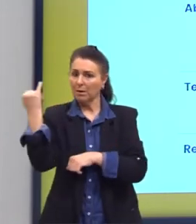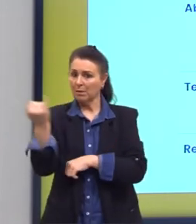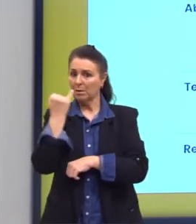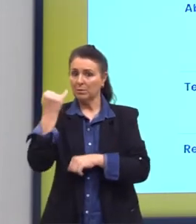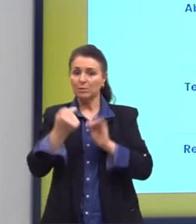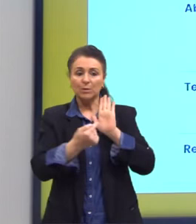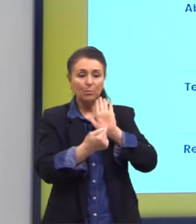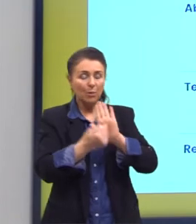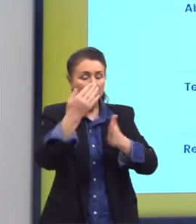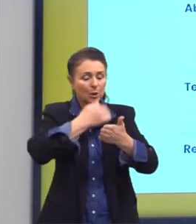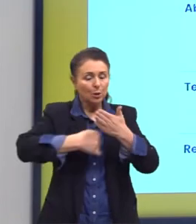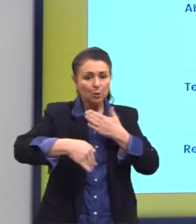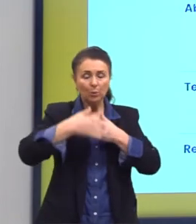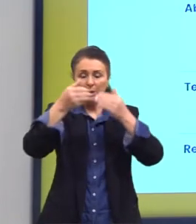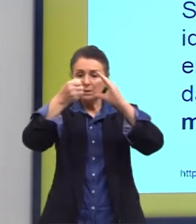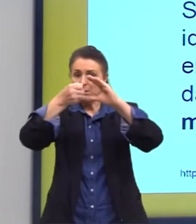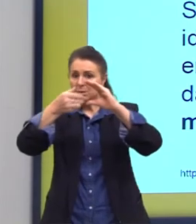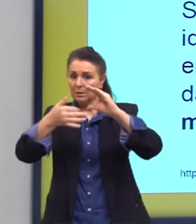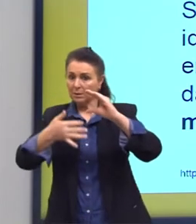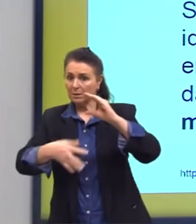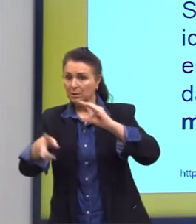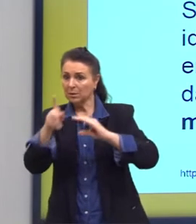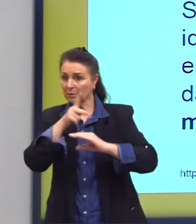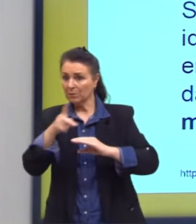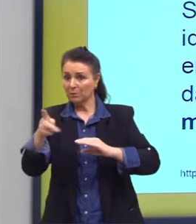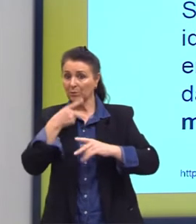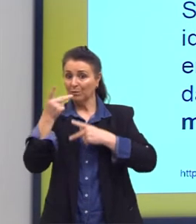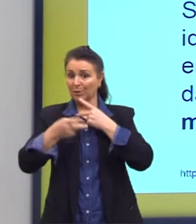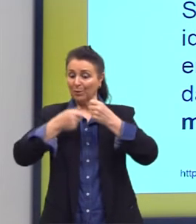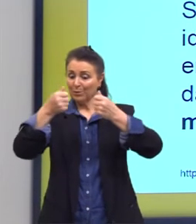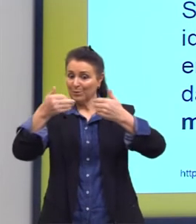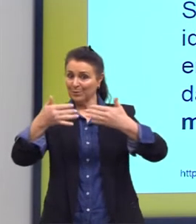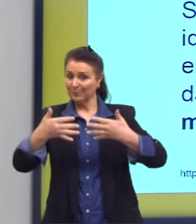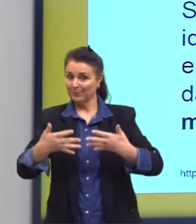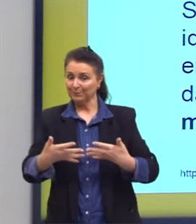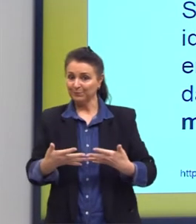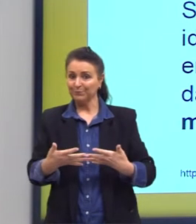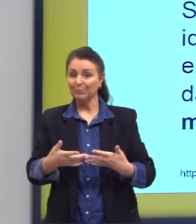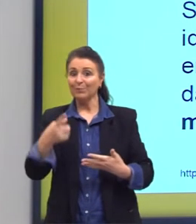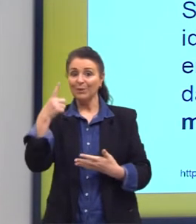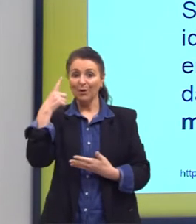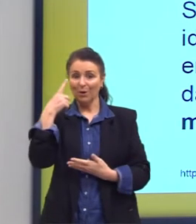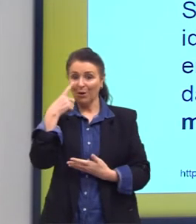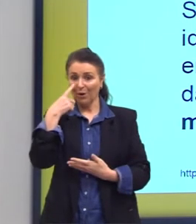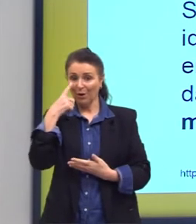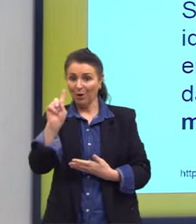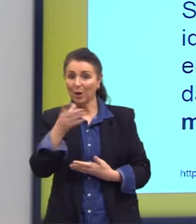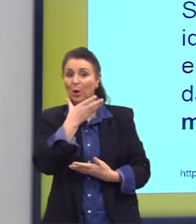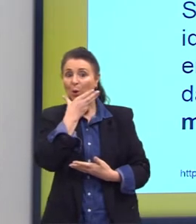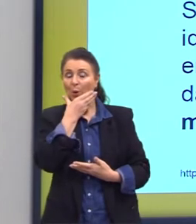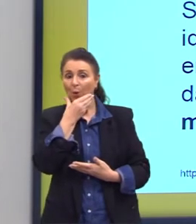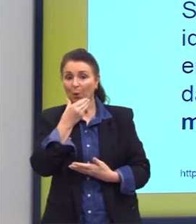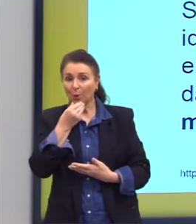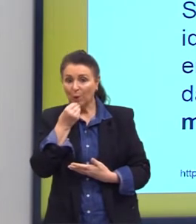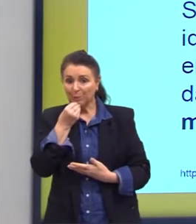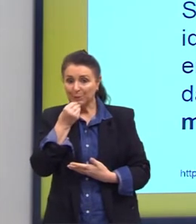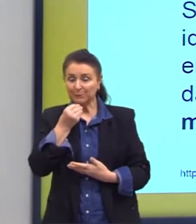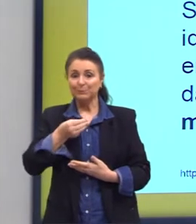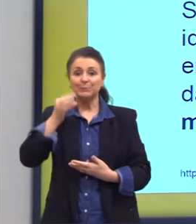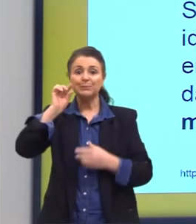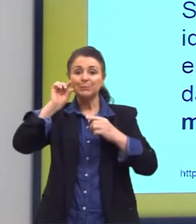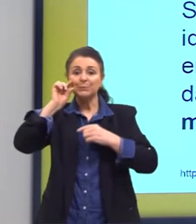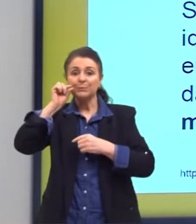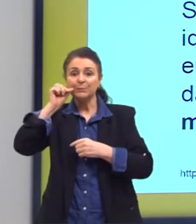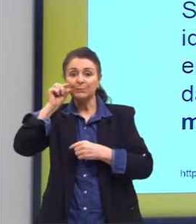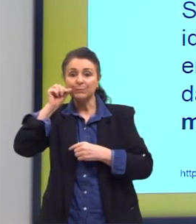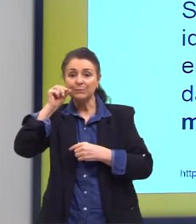características que eu falei agora para vocês. Aqui está Aloysio Azevedo, esse rapaz aqui de bigode, de